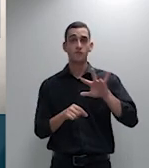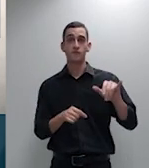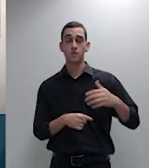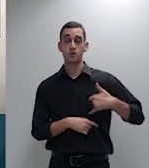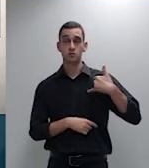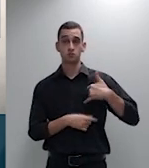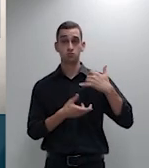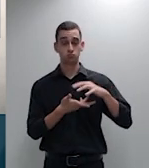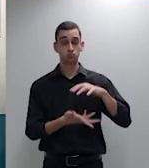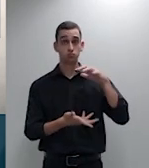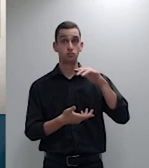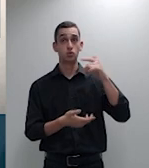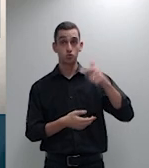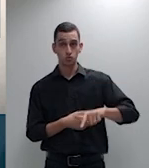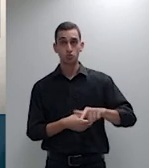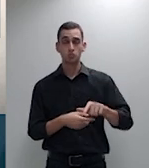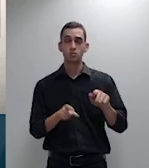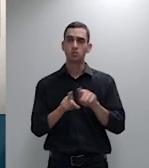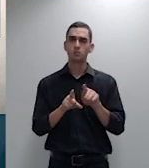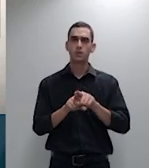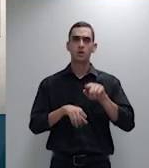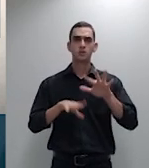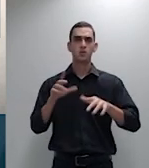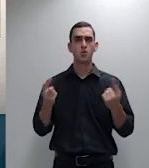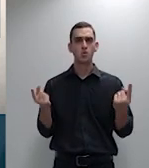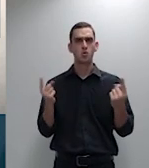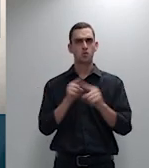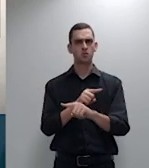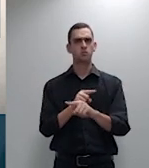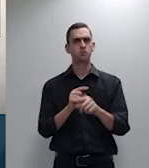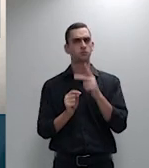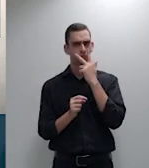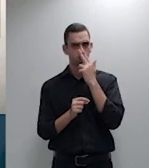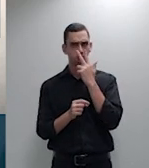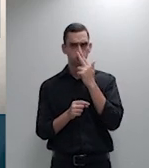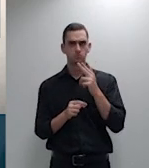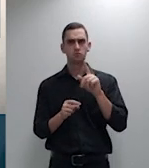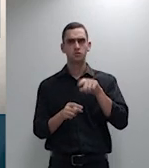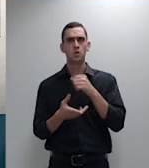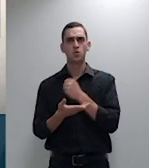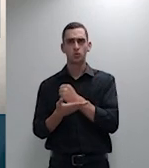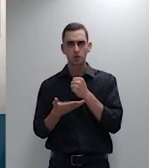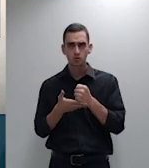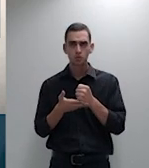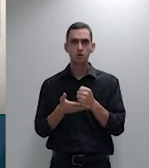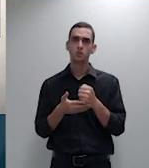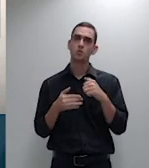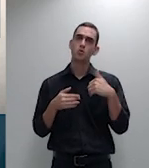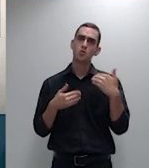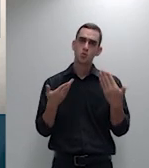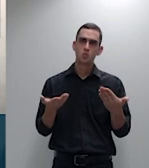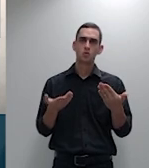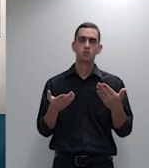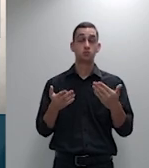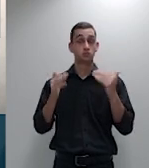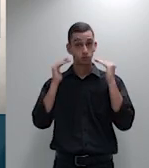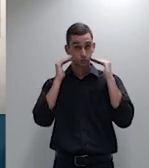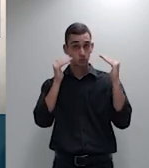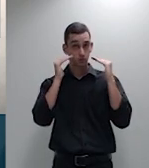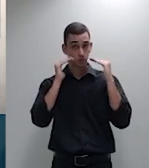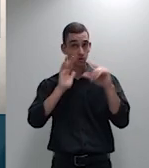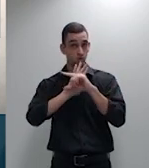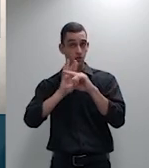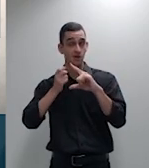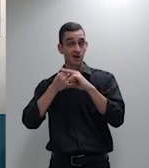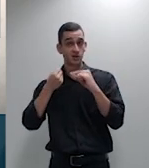contrariedade ao princípio do equilíbrio contratual com desobediência ao artigo 6º inciso 5º do Código de